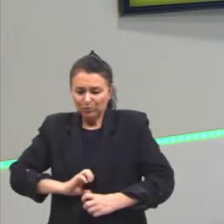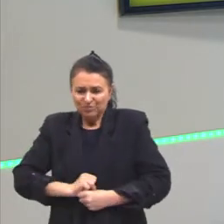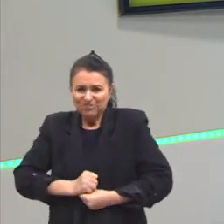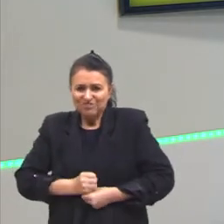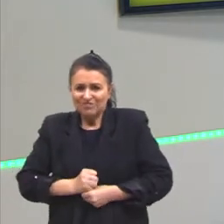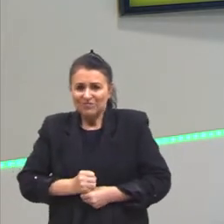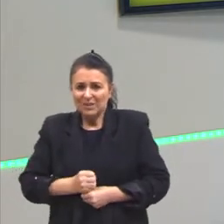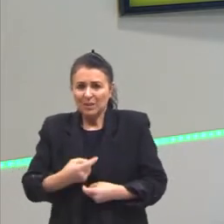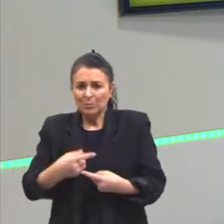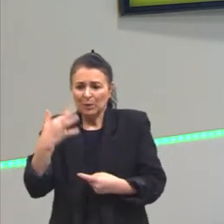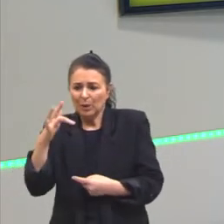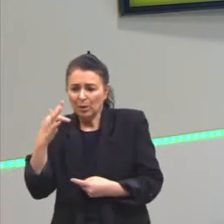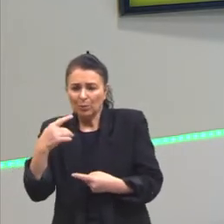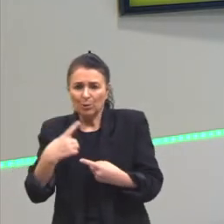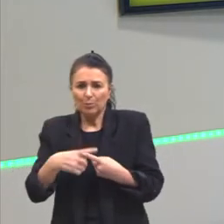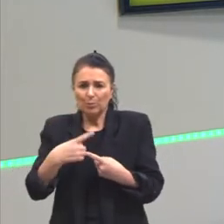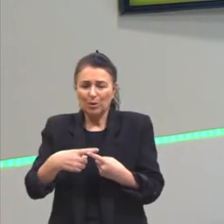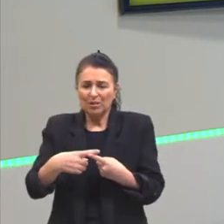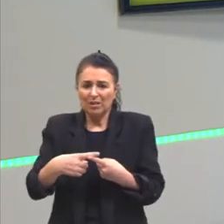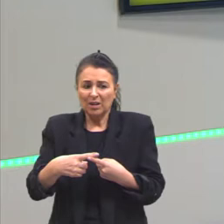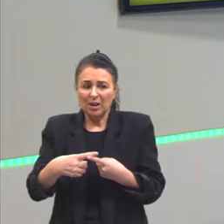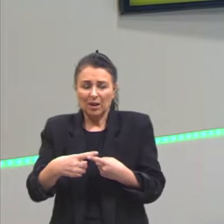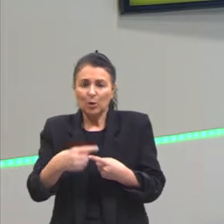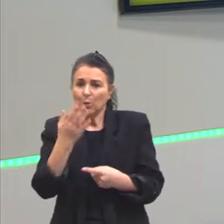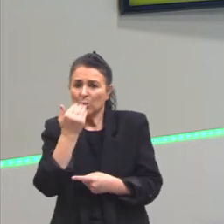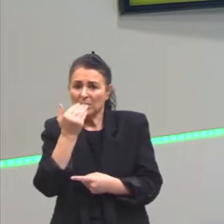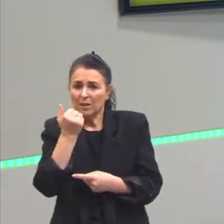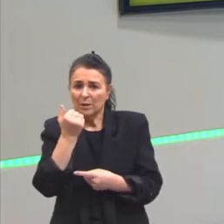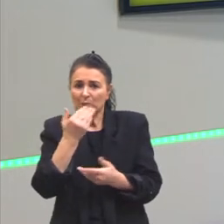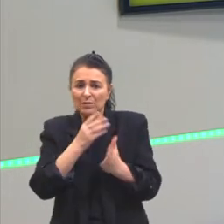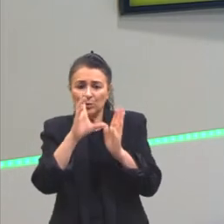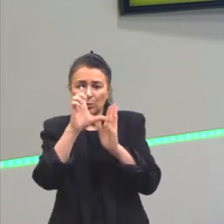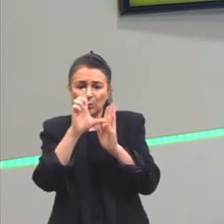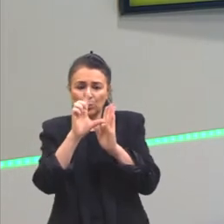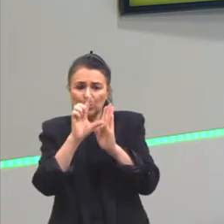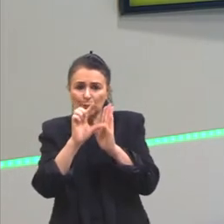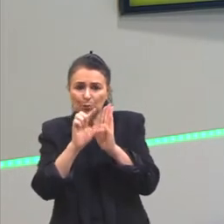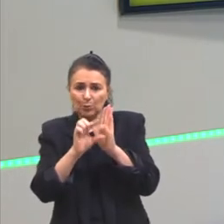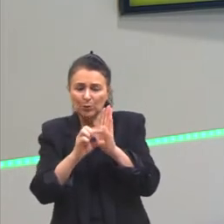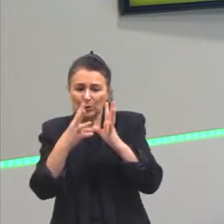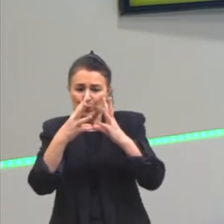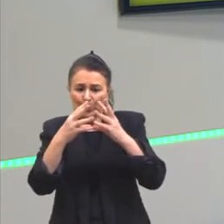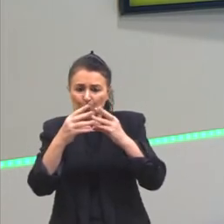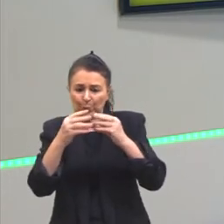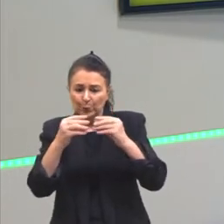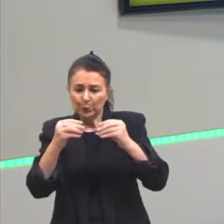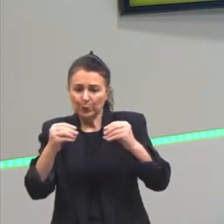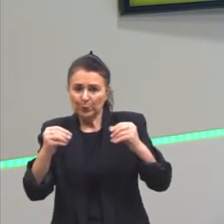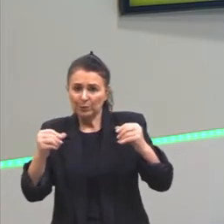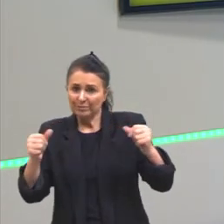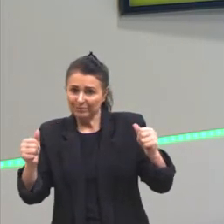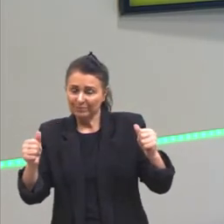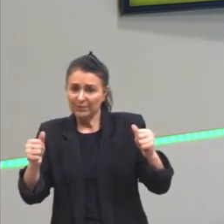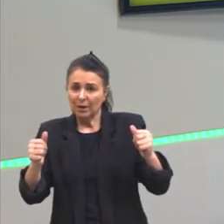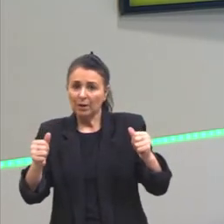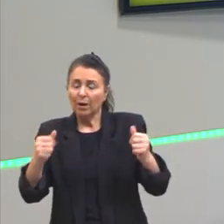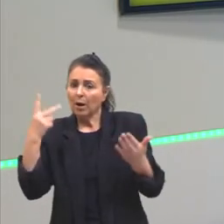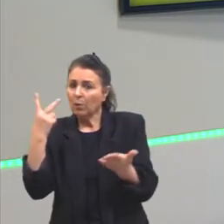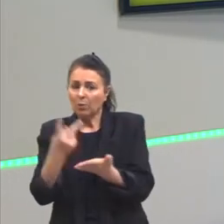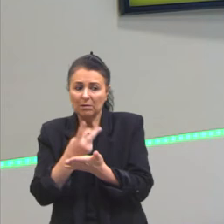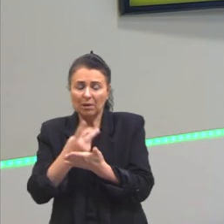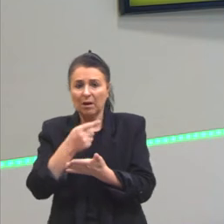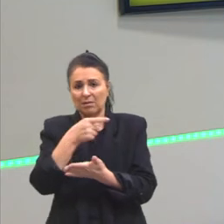enjoo. Por quê? A deterioração dos alimentos, e aí entra a professora de microbiologia e de biologia, aconteceu,